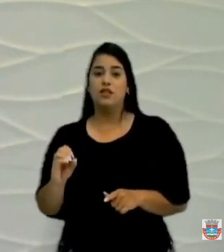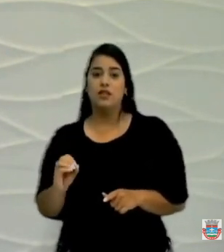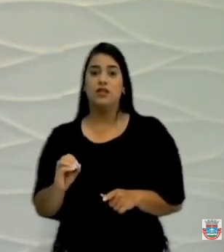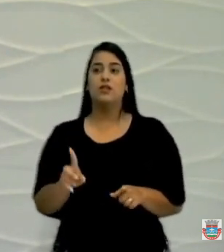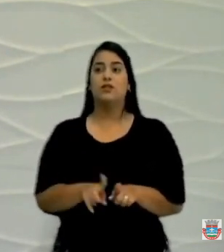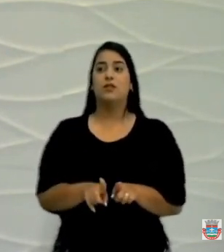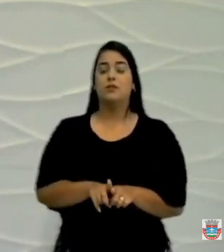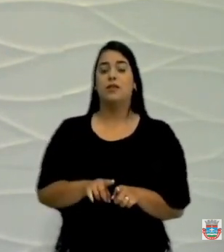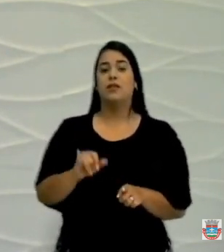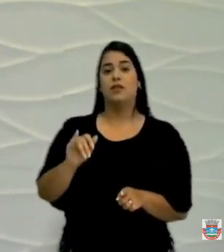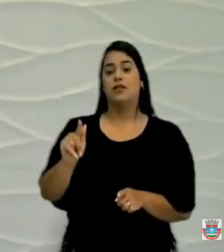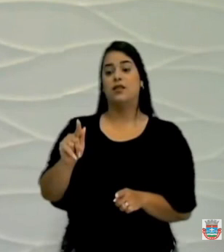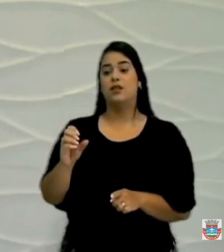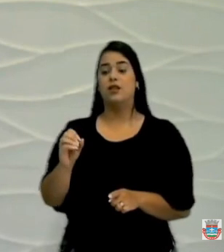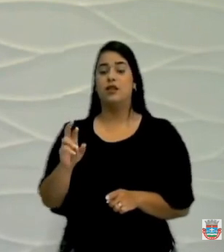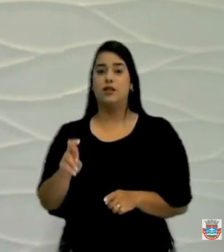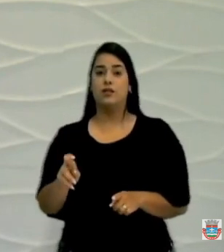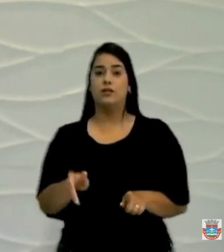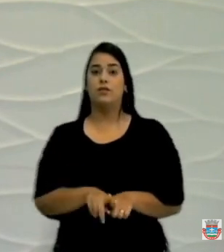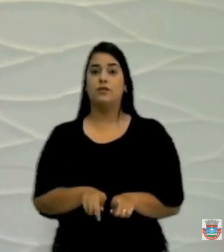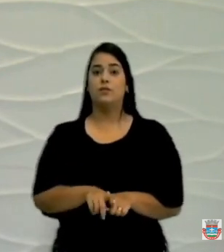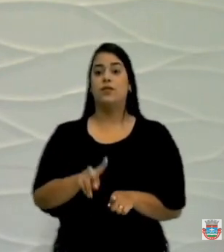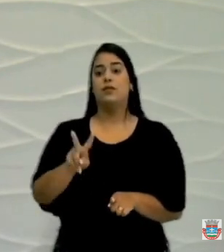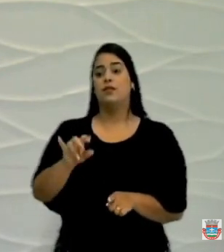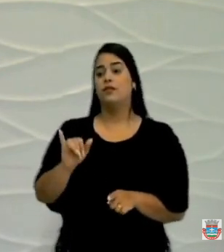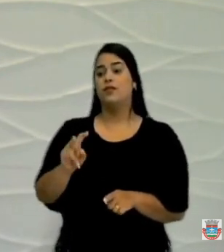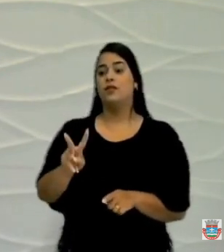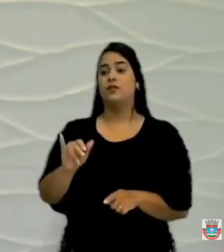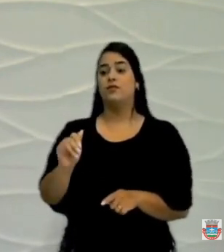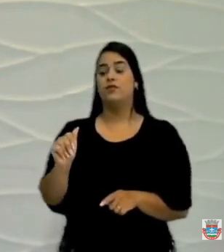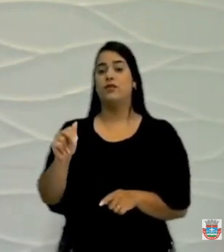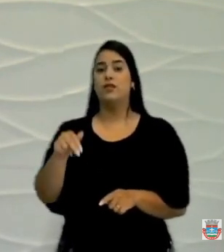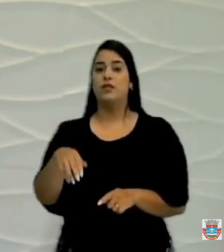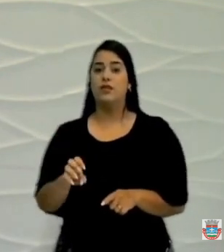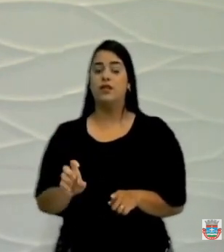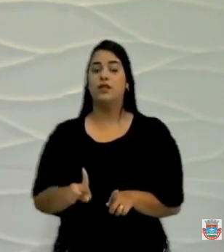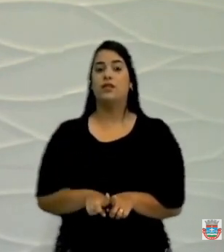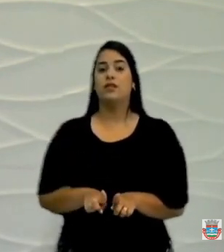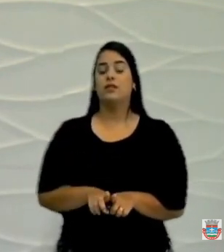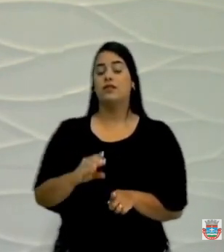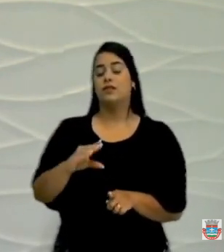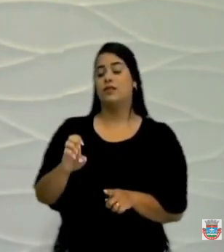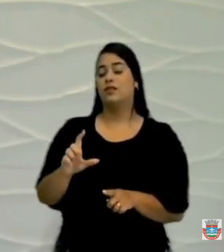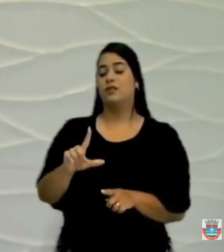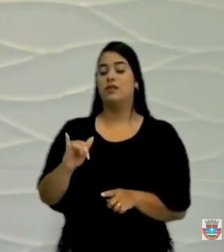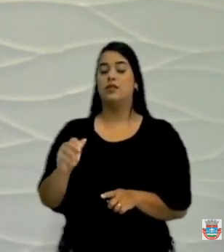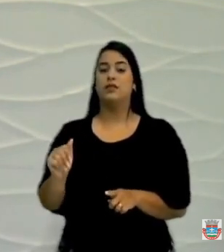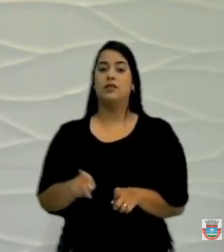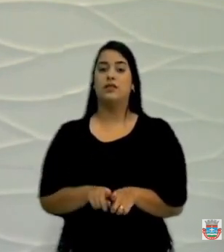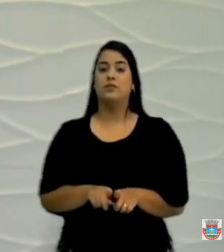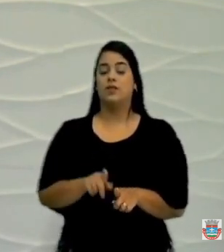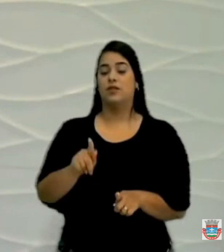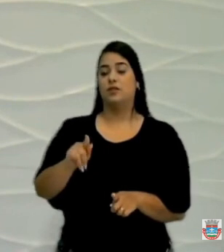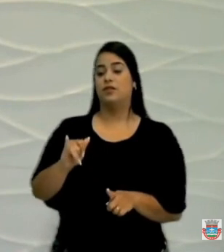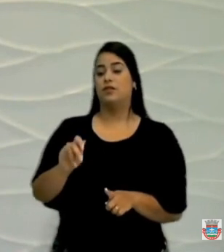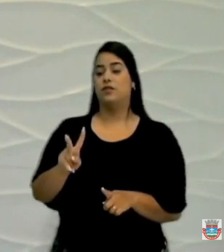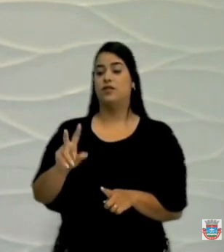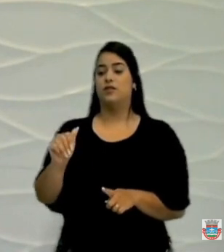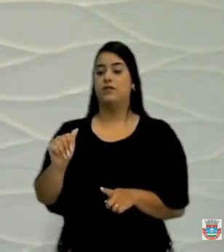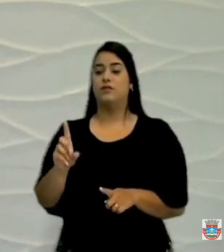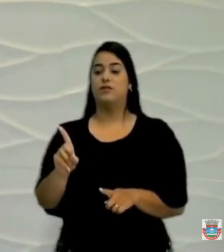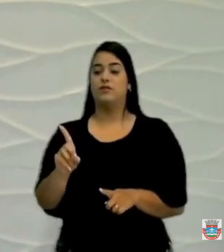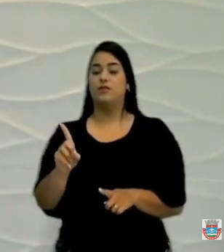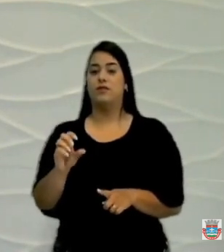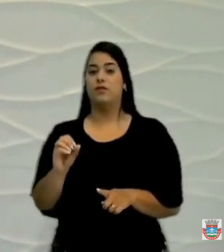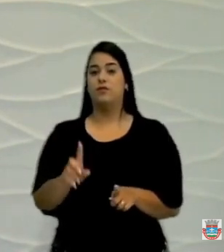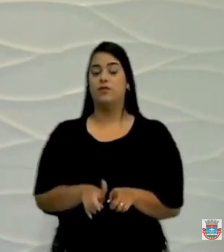Igor Cadete, Viviana Almeida, Feliciano Batista, Célia Gonzalez, Givaldo Santos, Deval Pereira, mais